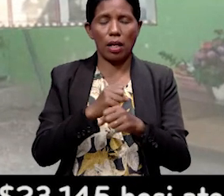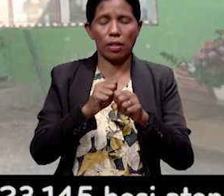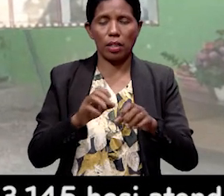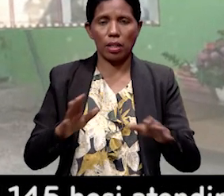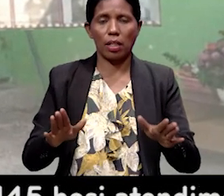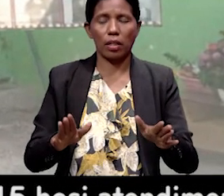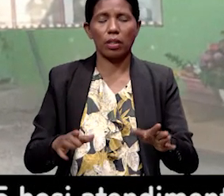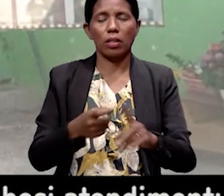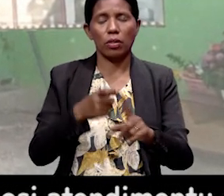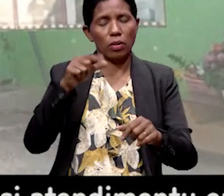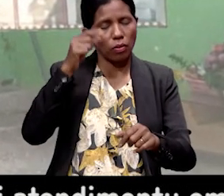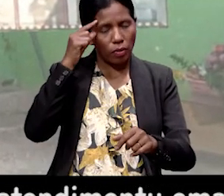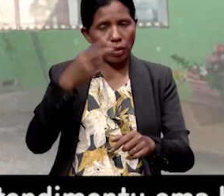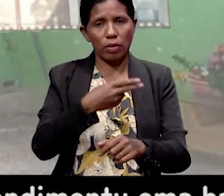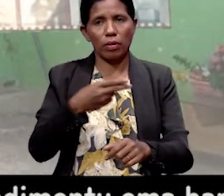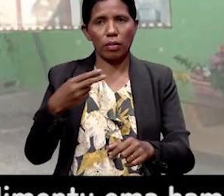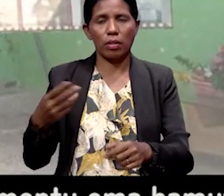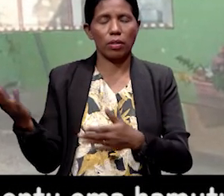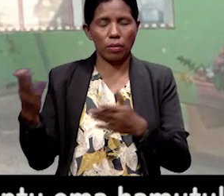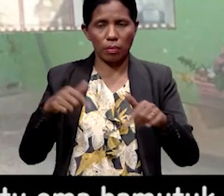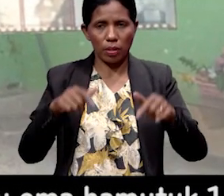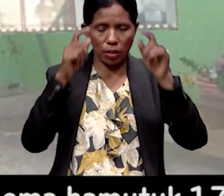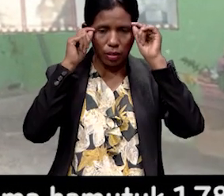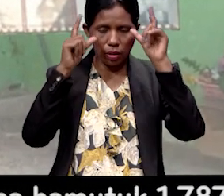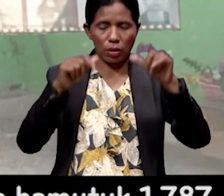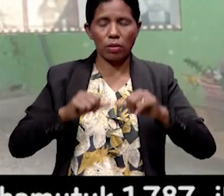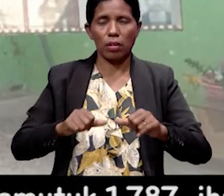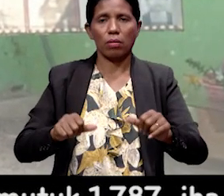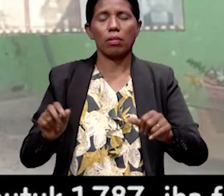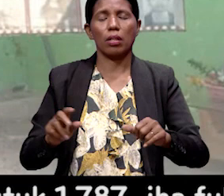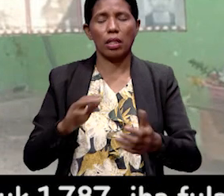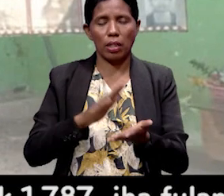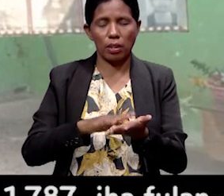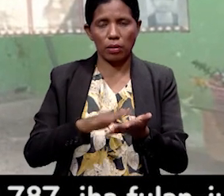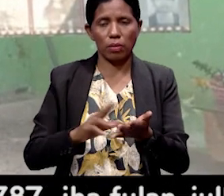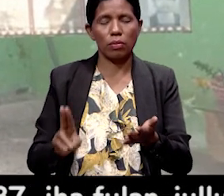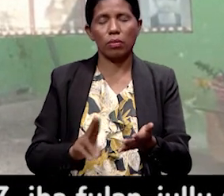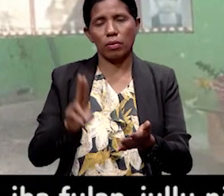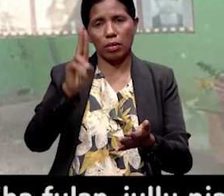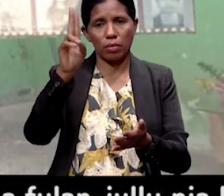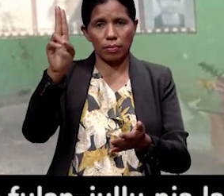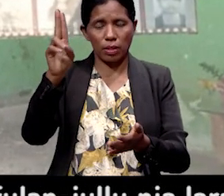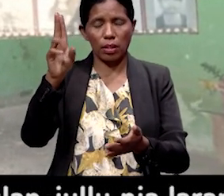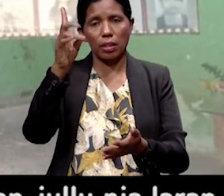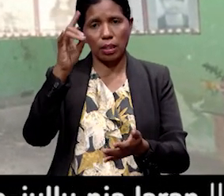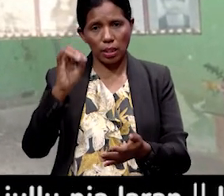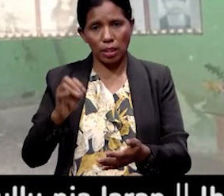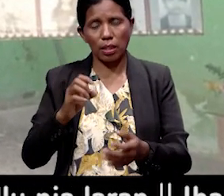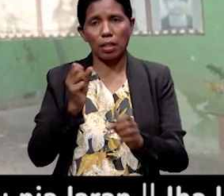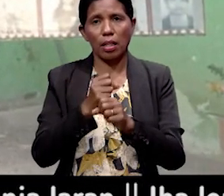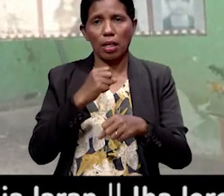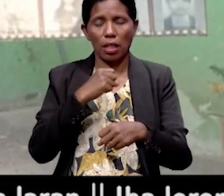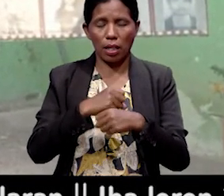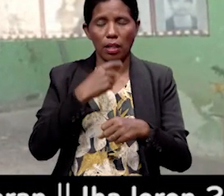estudo husi governo Indonesia, fila mai timor-leste continua estudo ia universitas timor-timor no banhira hari dewan